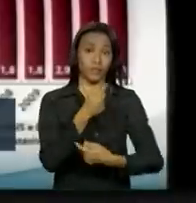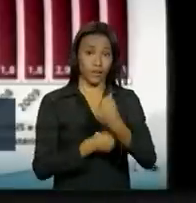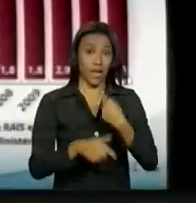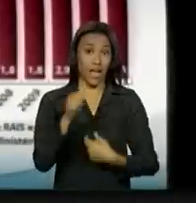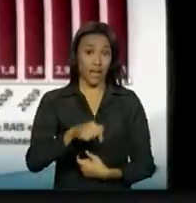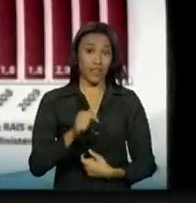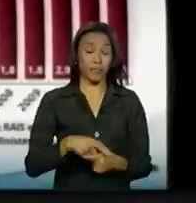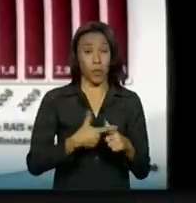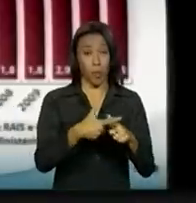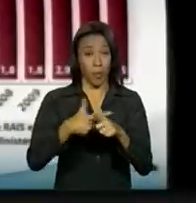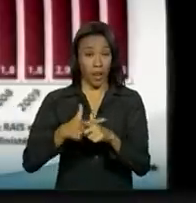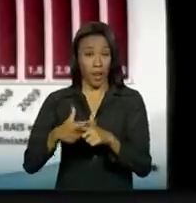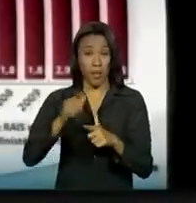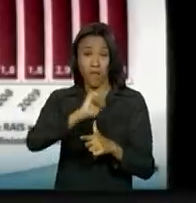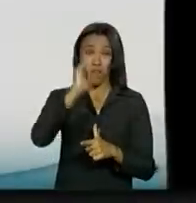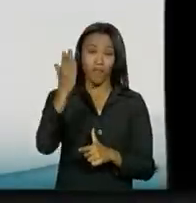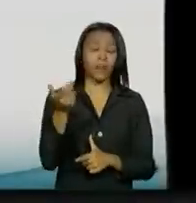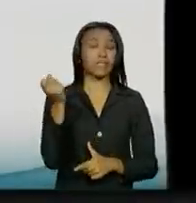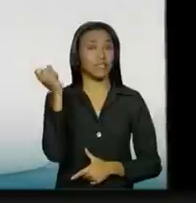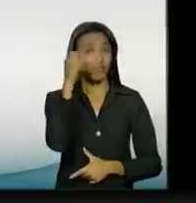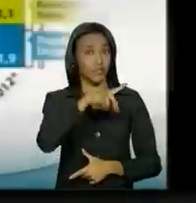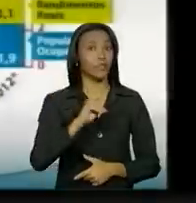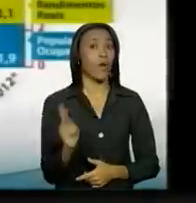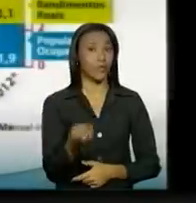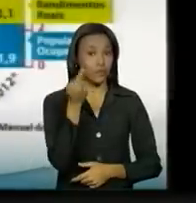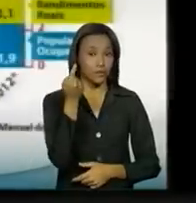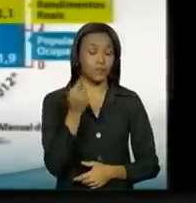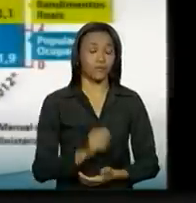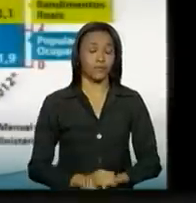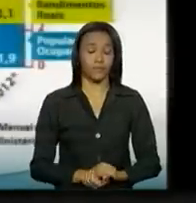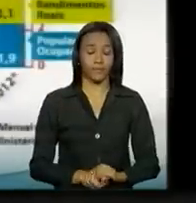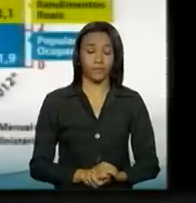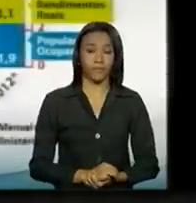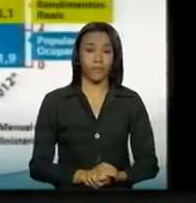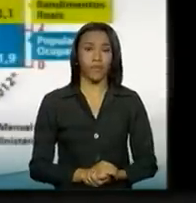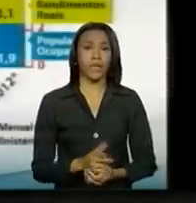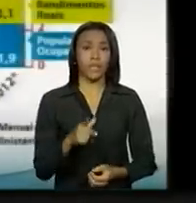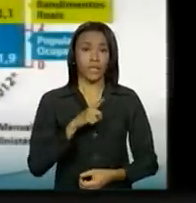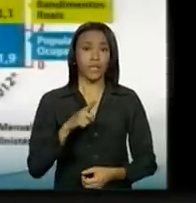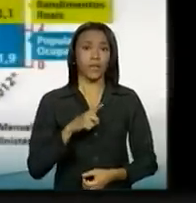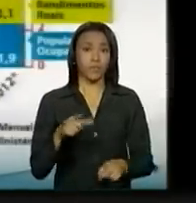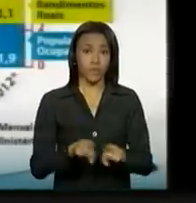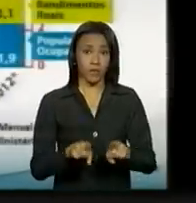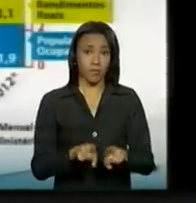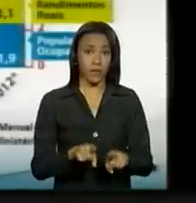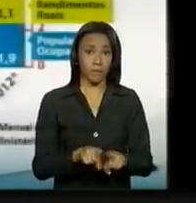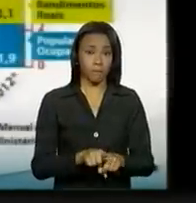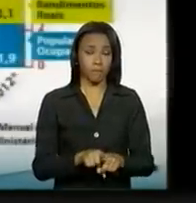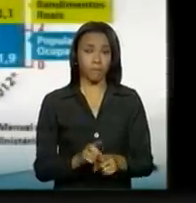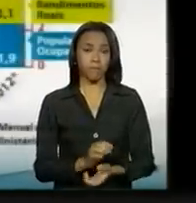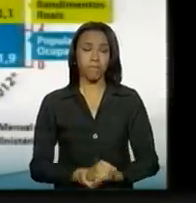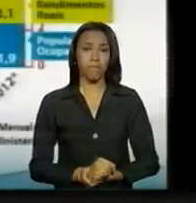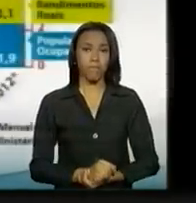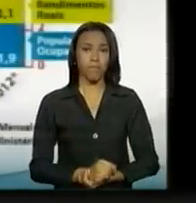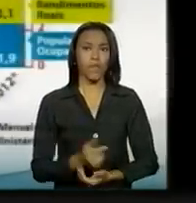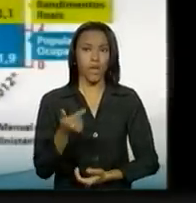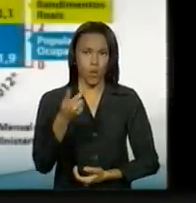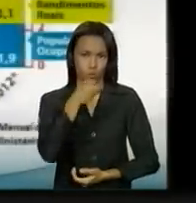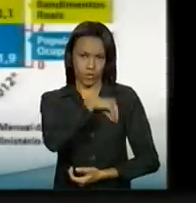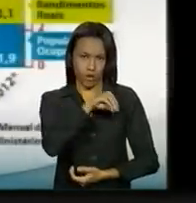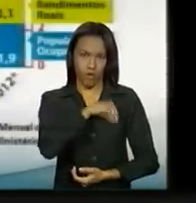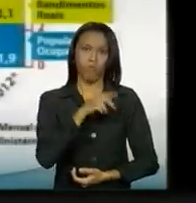de crise, é absolutamente raro. Passa adiante. Nós temos a massa salarial que continua